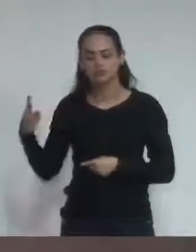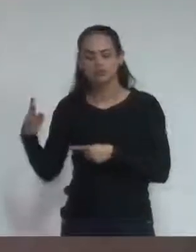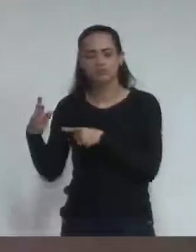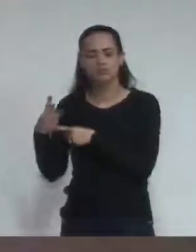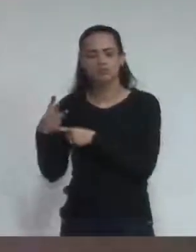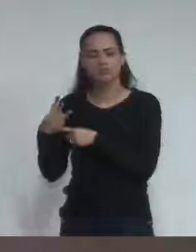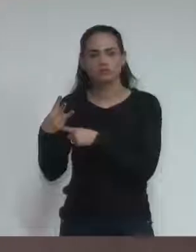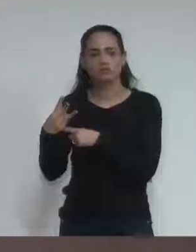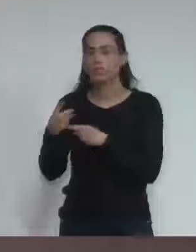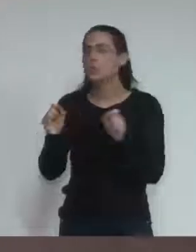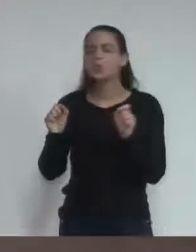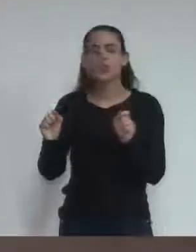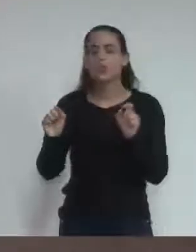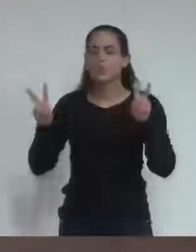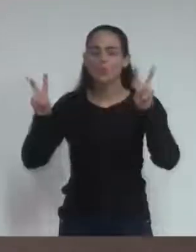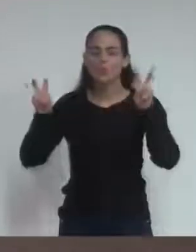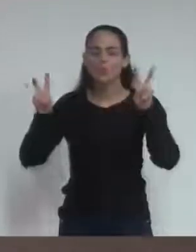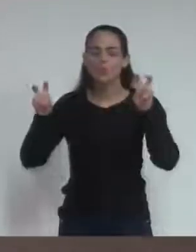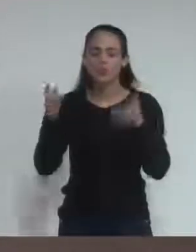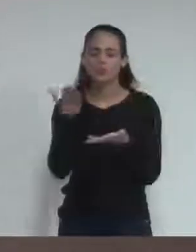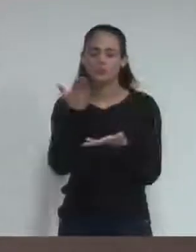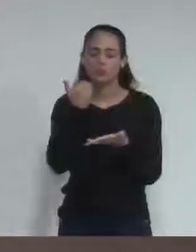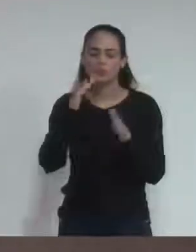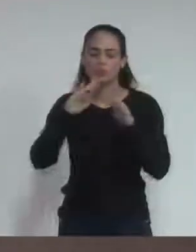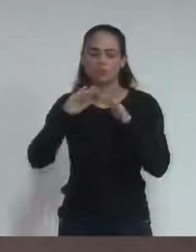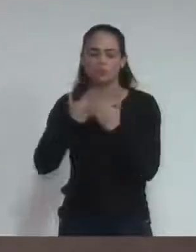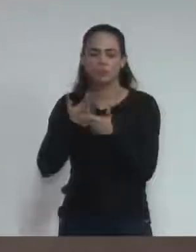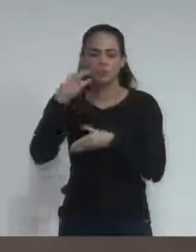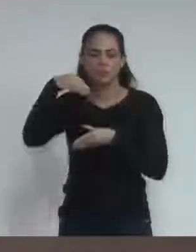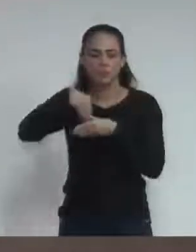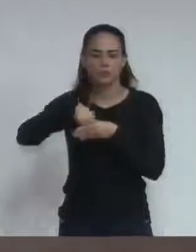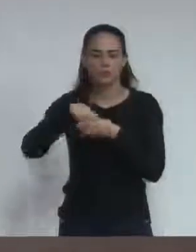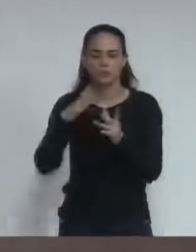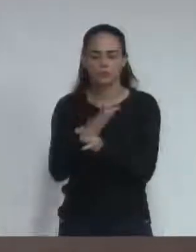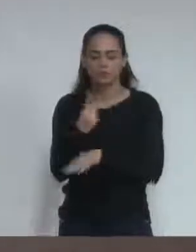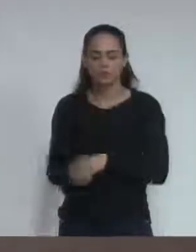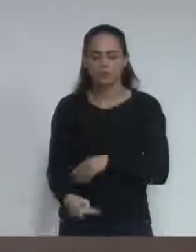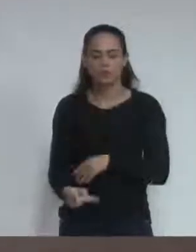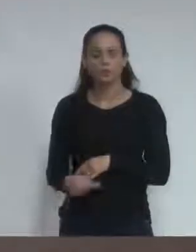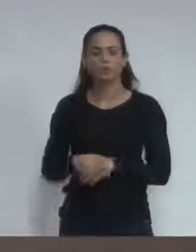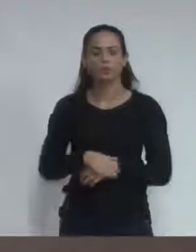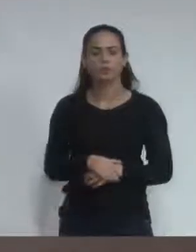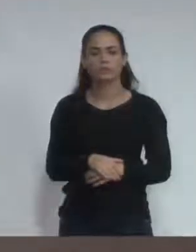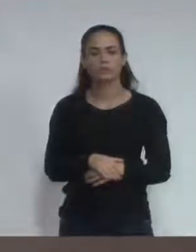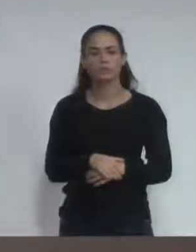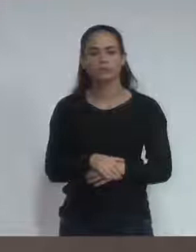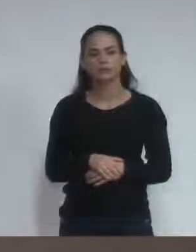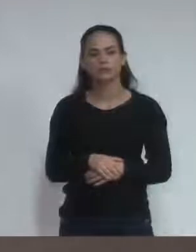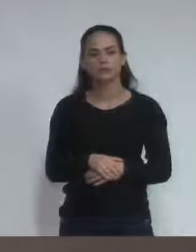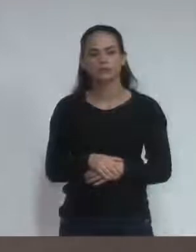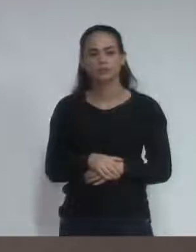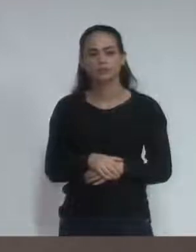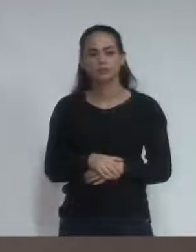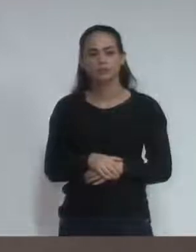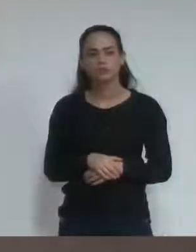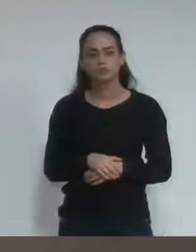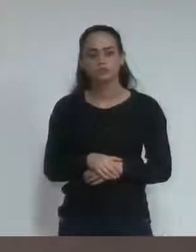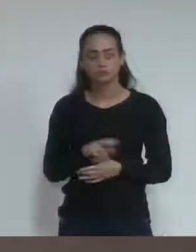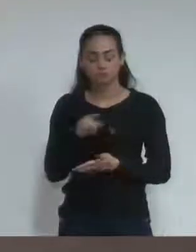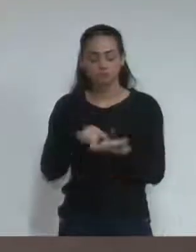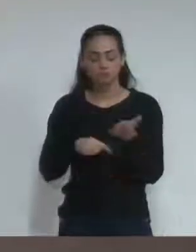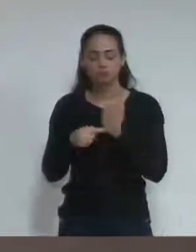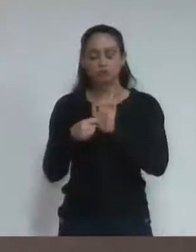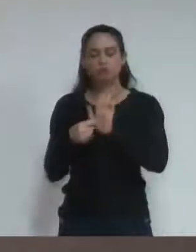sobre a merenda escolar do município de Vinhedo. Registre-se assim que a análise do controle interno